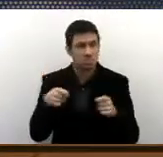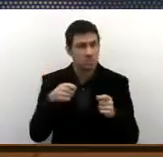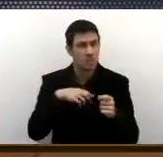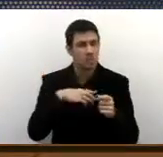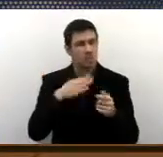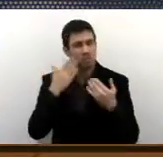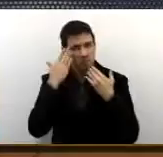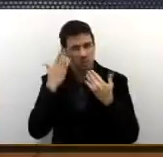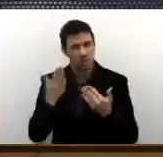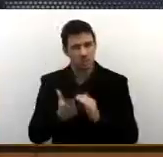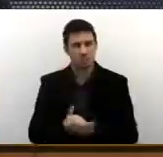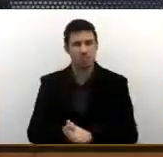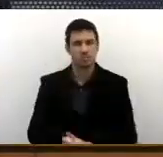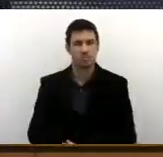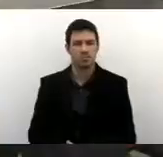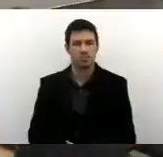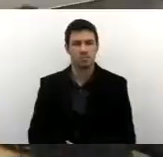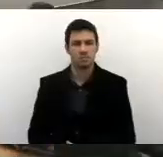pelos senhores.